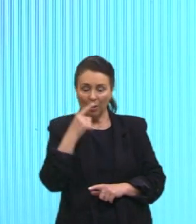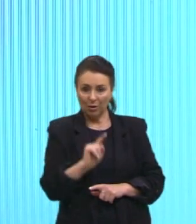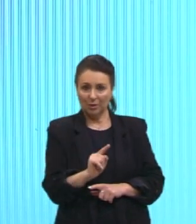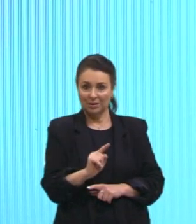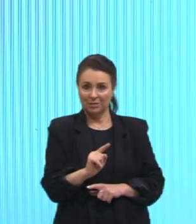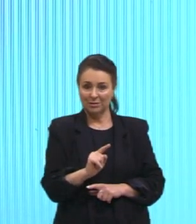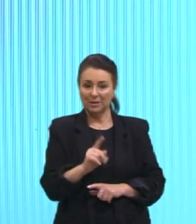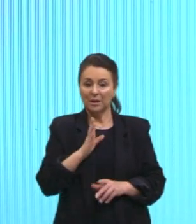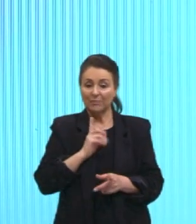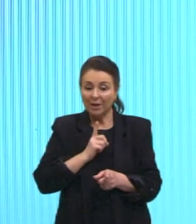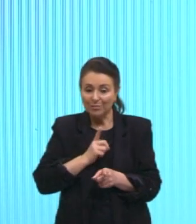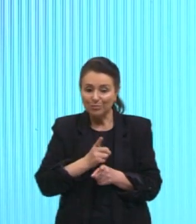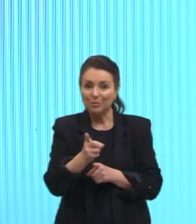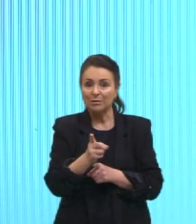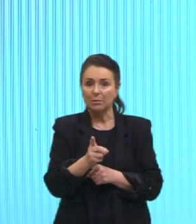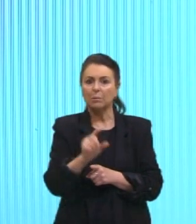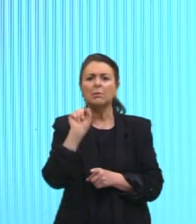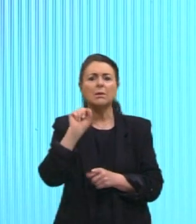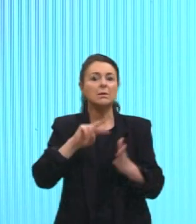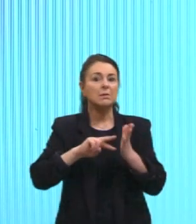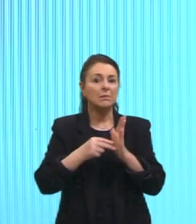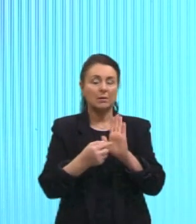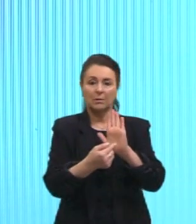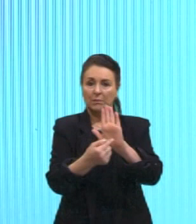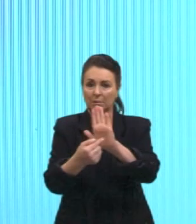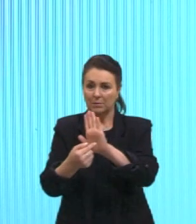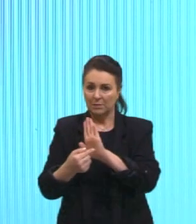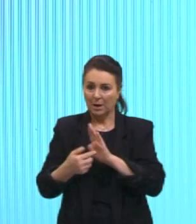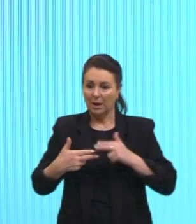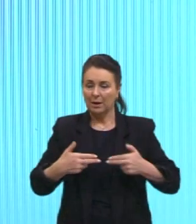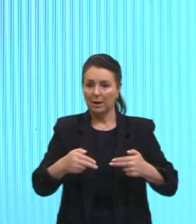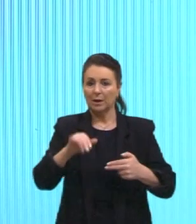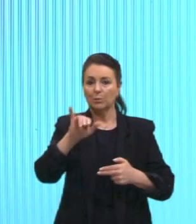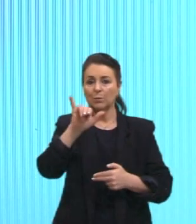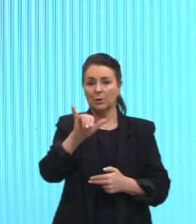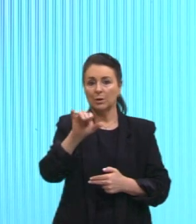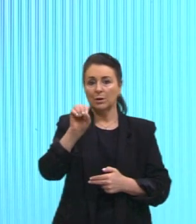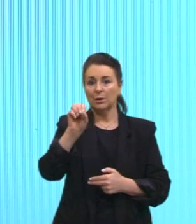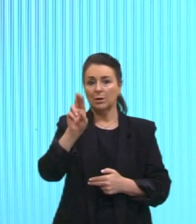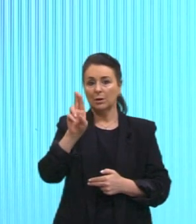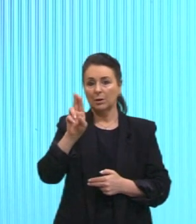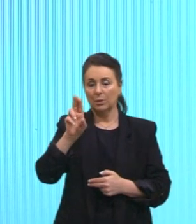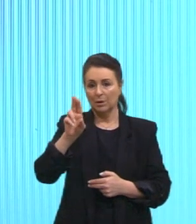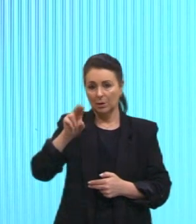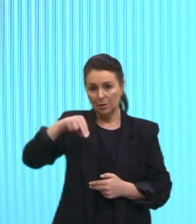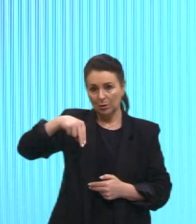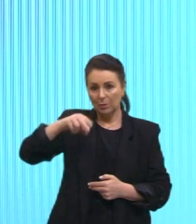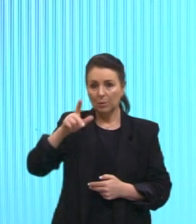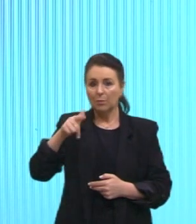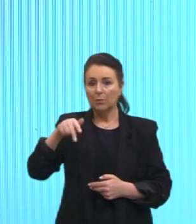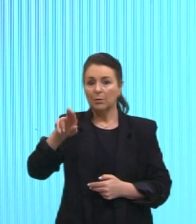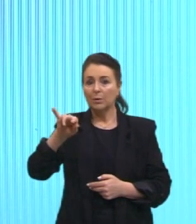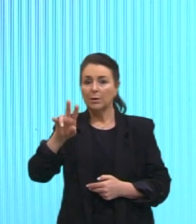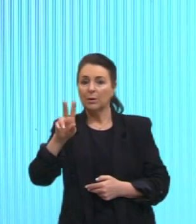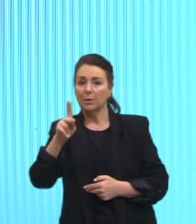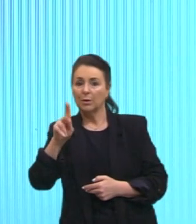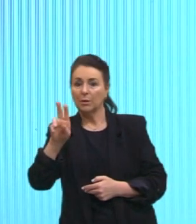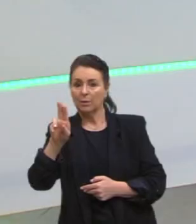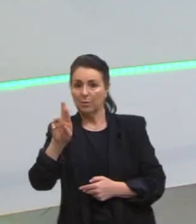direcionar aí pra que que foi essa guerra do Yom Kippur, tá. É importante aí tu dar uma lidinha sobre isso aí.